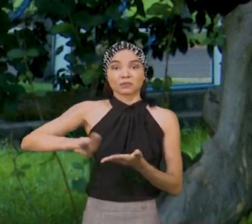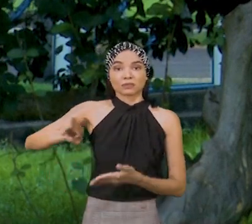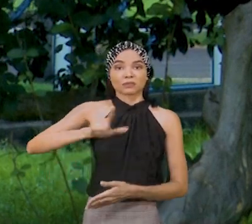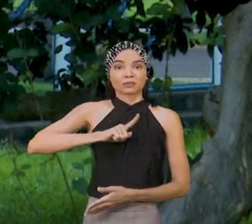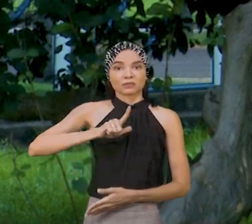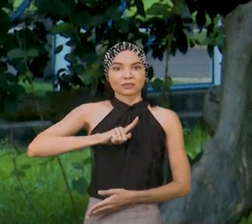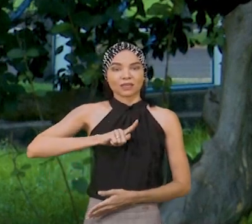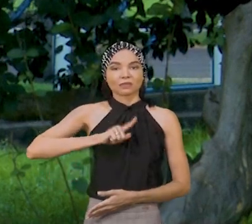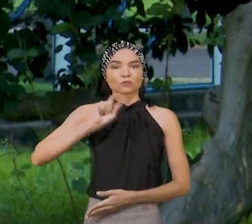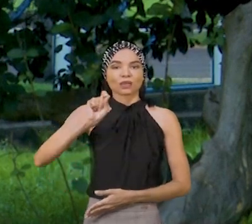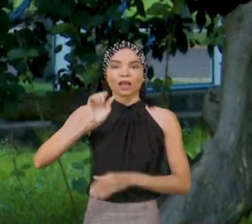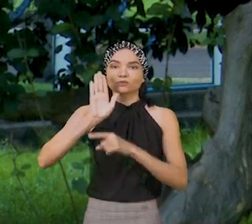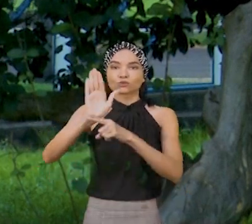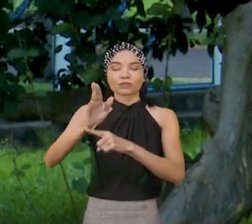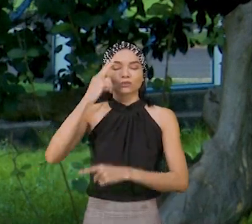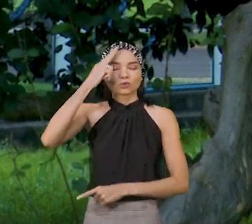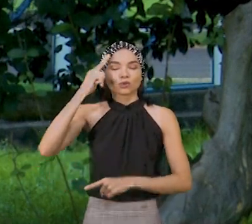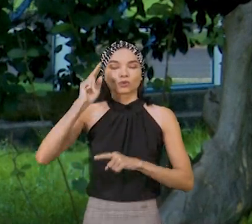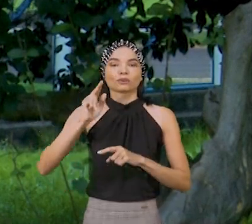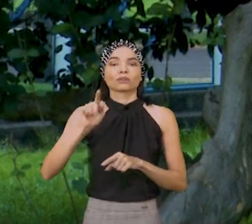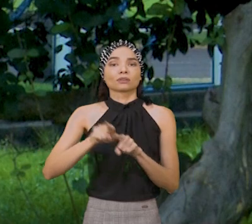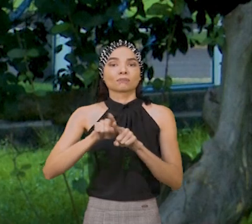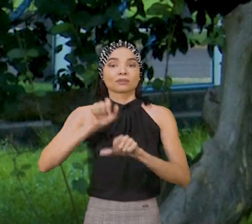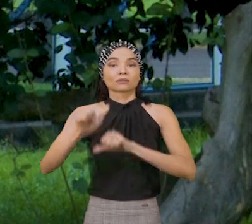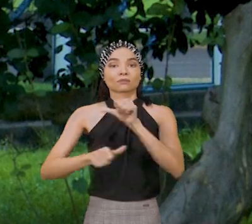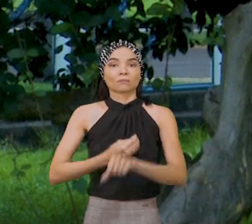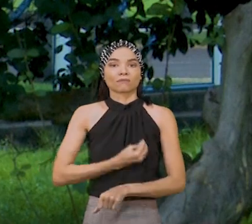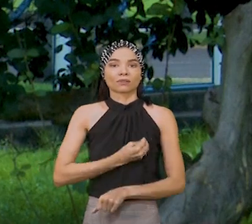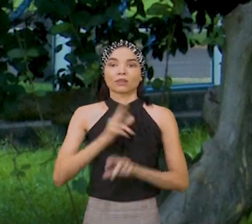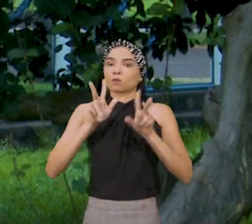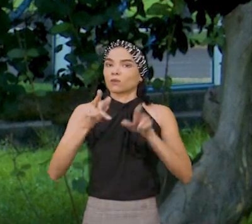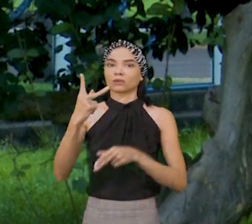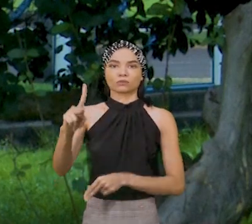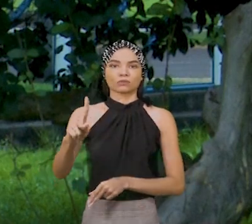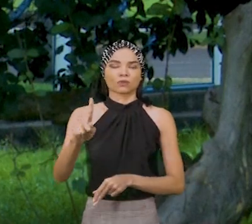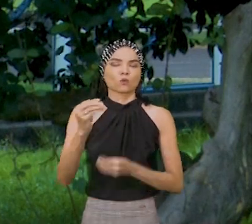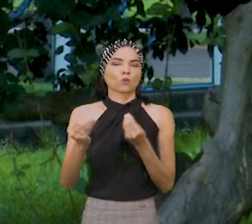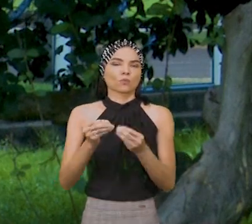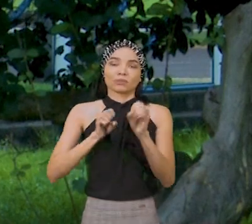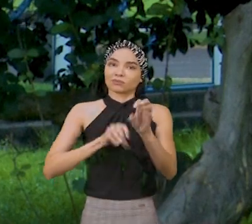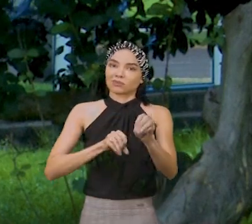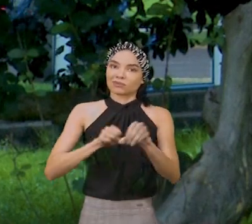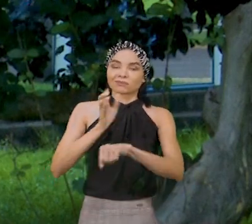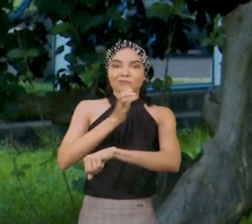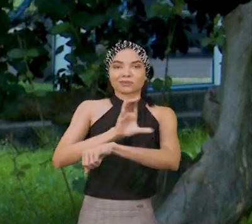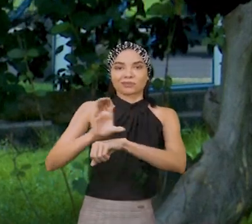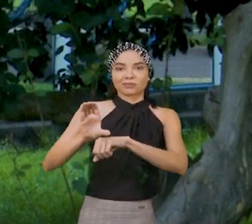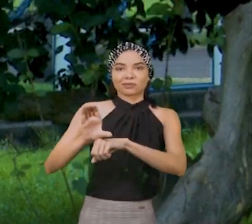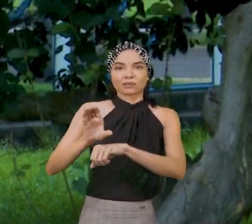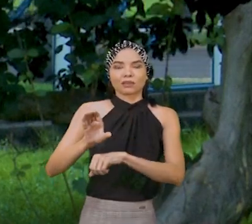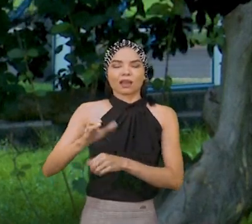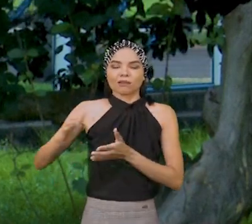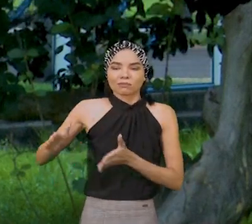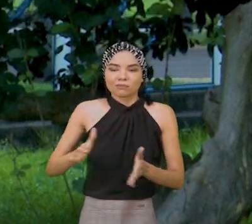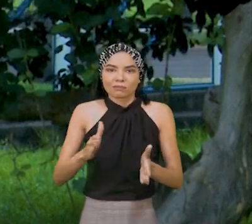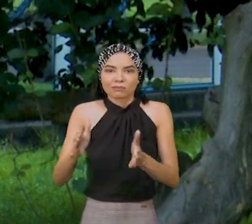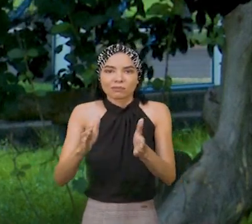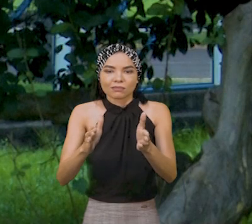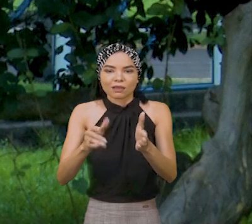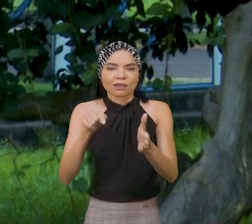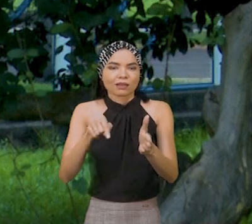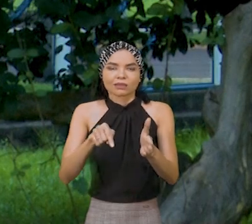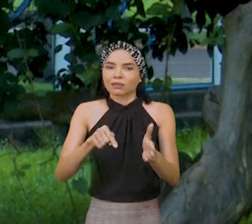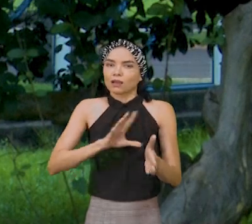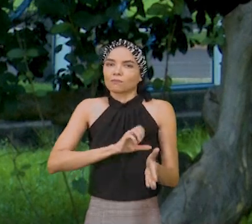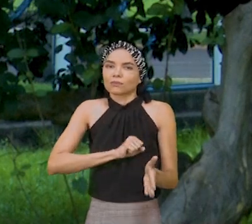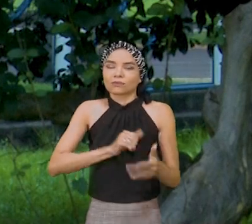realiza sonhos e transforma as vidas como a sua por meio da educação e da ciência. Trilhem essa trajetória com muito